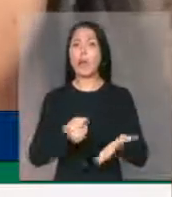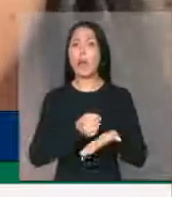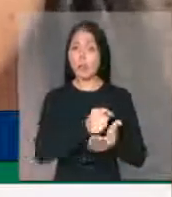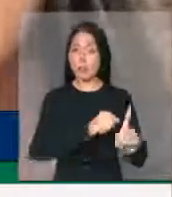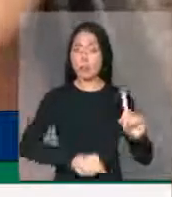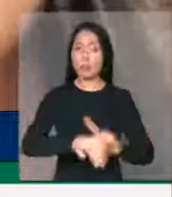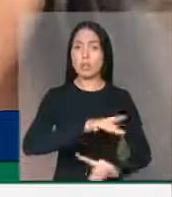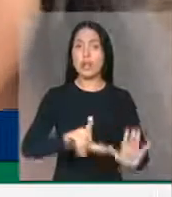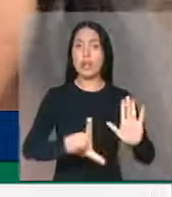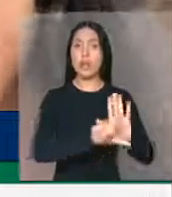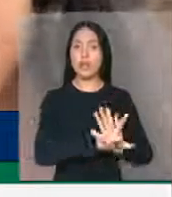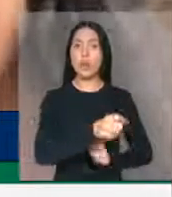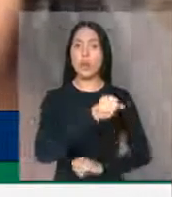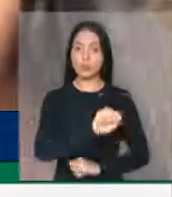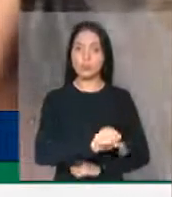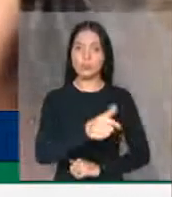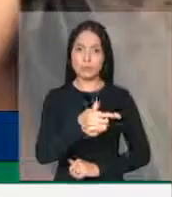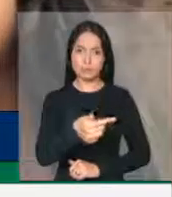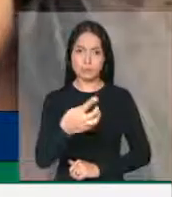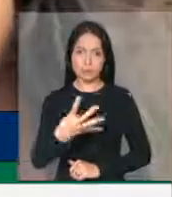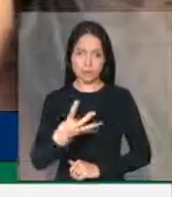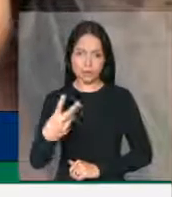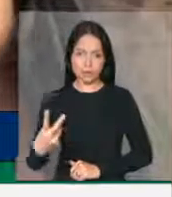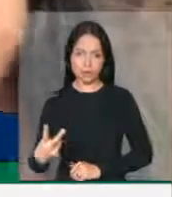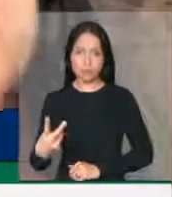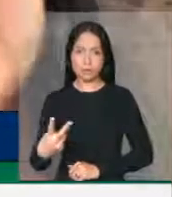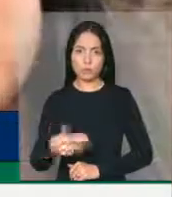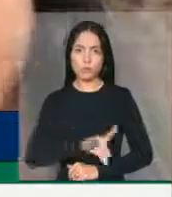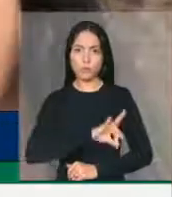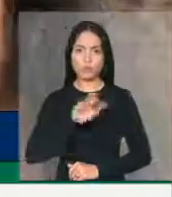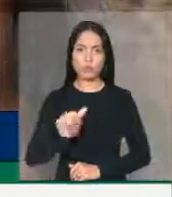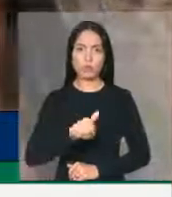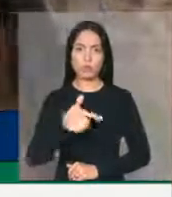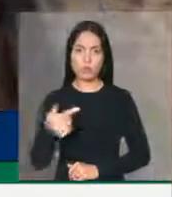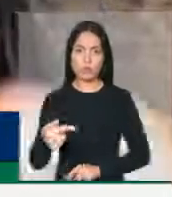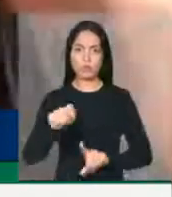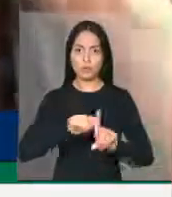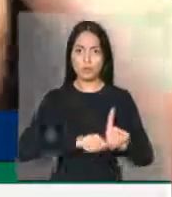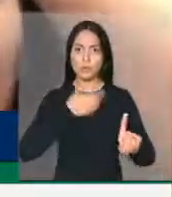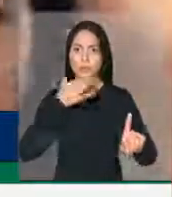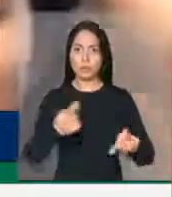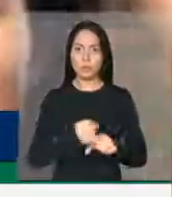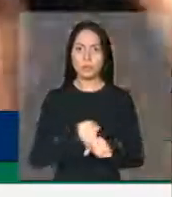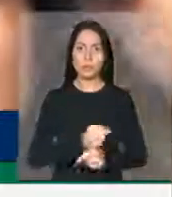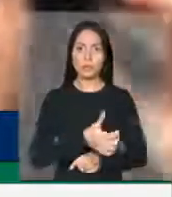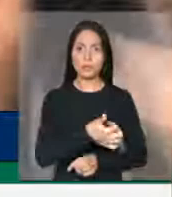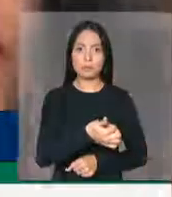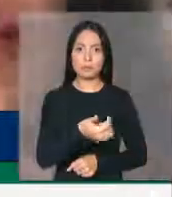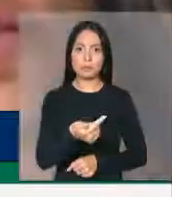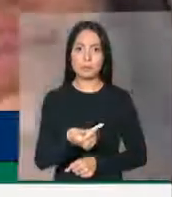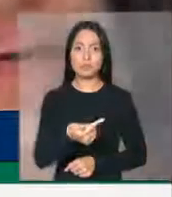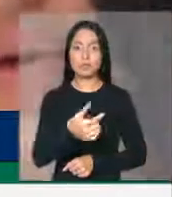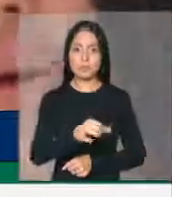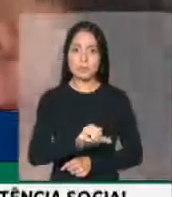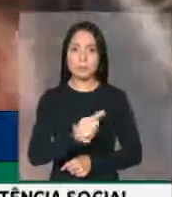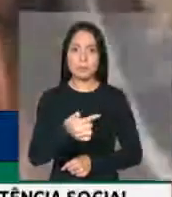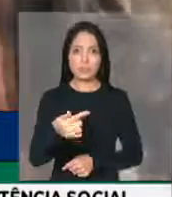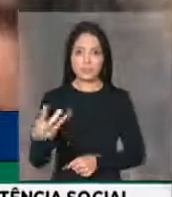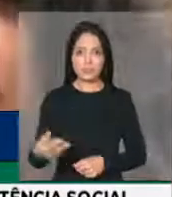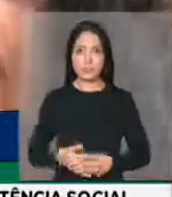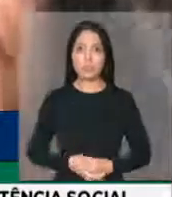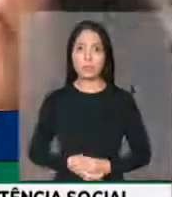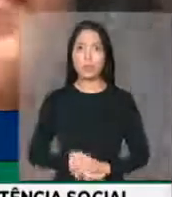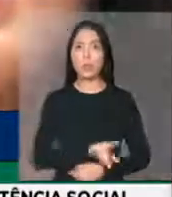com a Lei nº 8.742, de 7 de dezembro de 1993, denominada Lei Orgânica de Assistência Social,